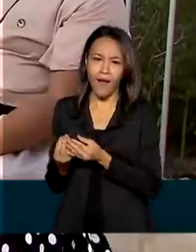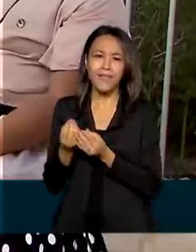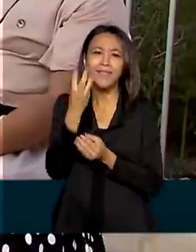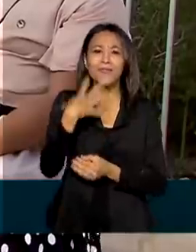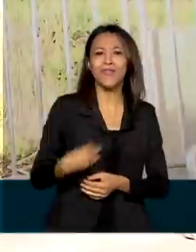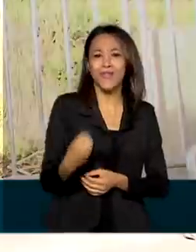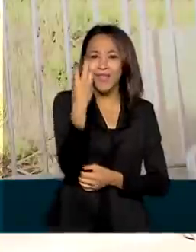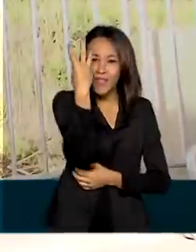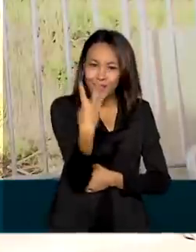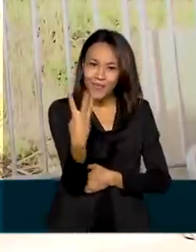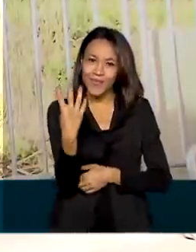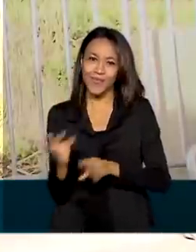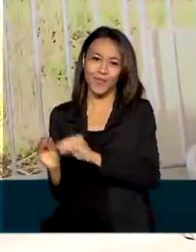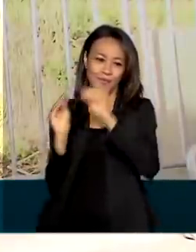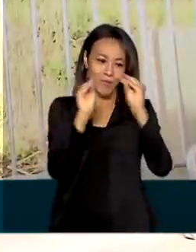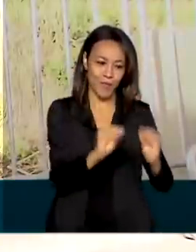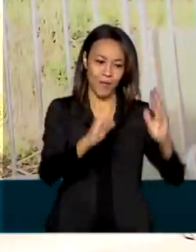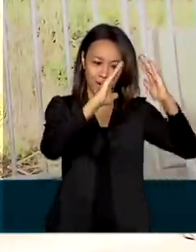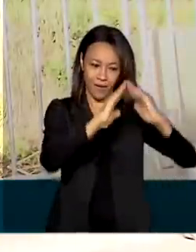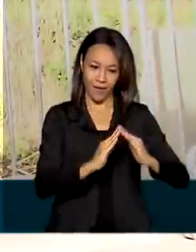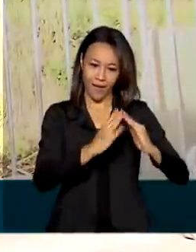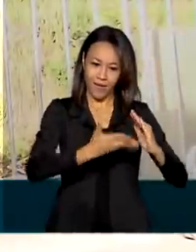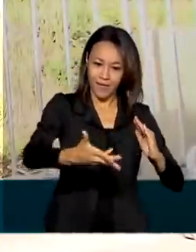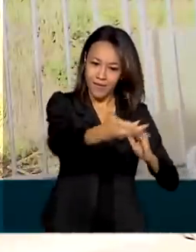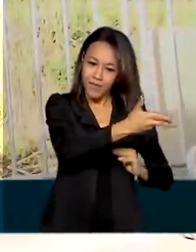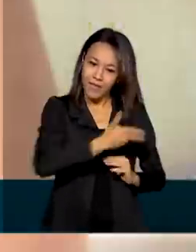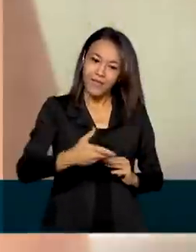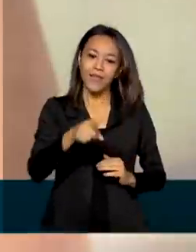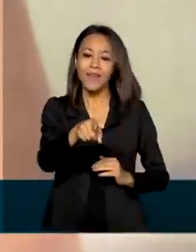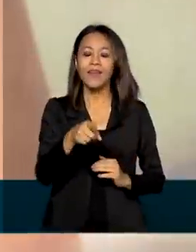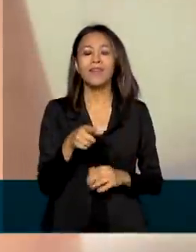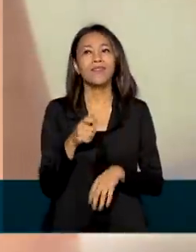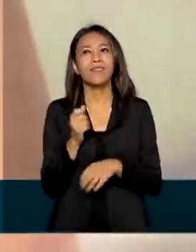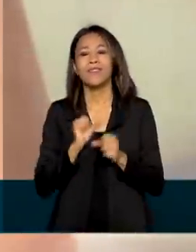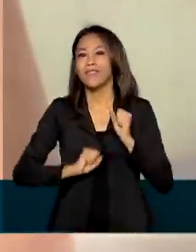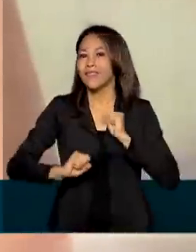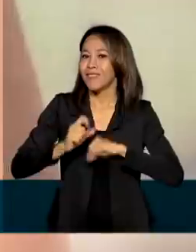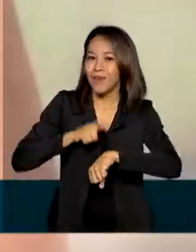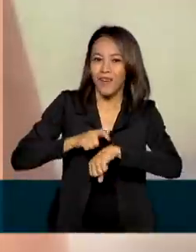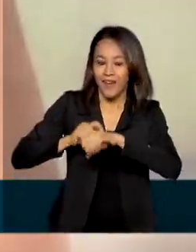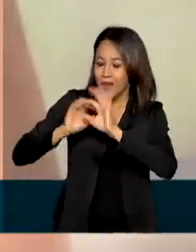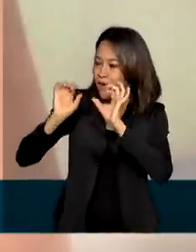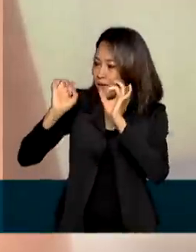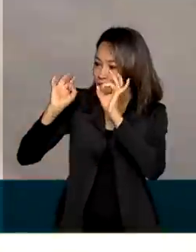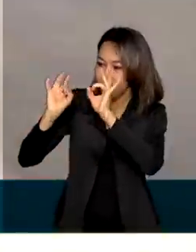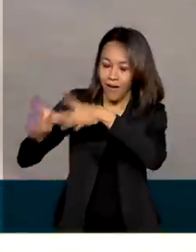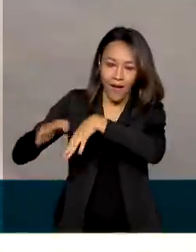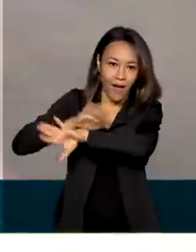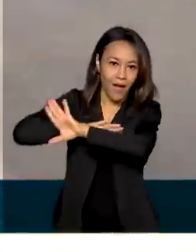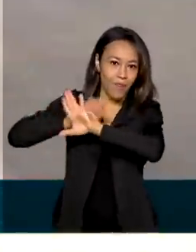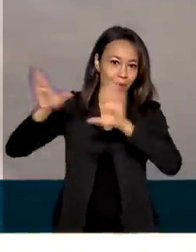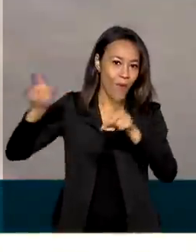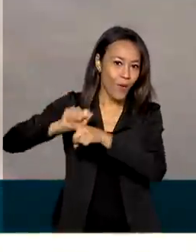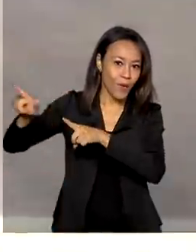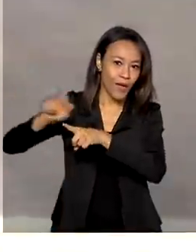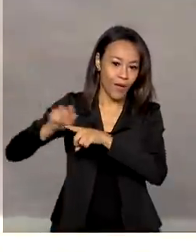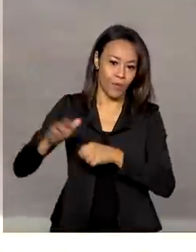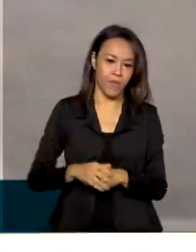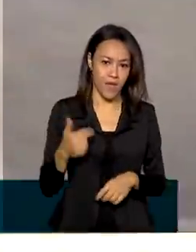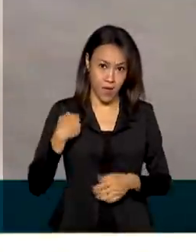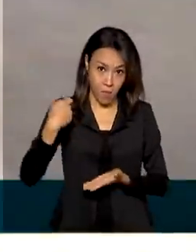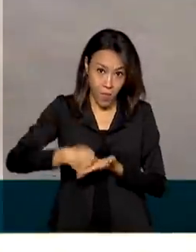filhos para o residencial Vinícius de Moraes. E não vê a hora do aluguel virar passado. Pago 450